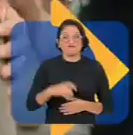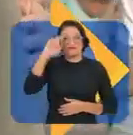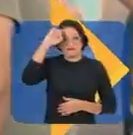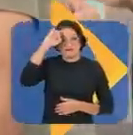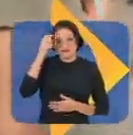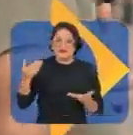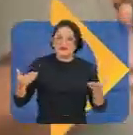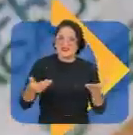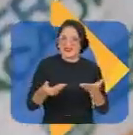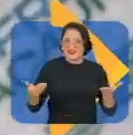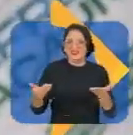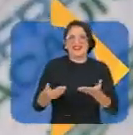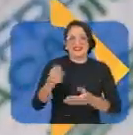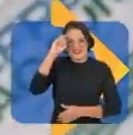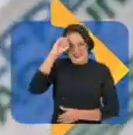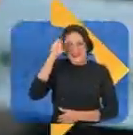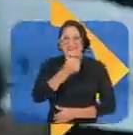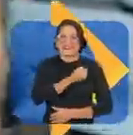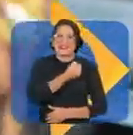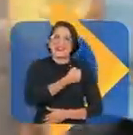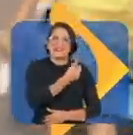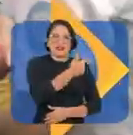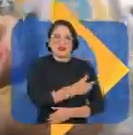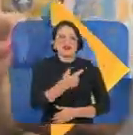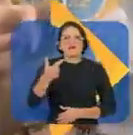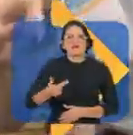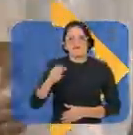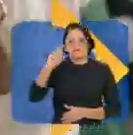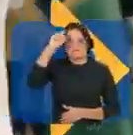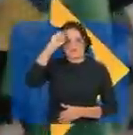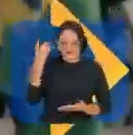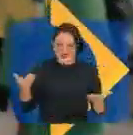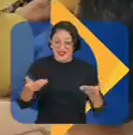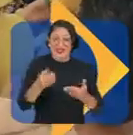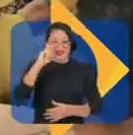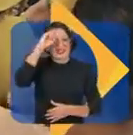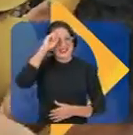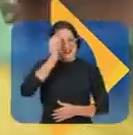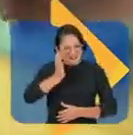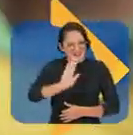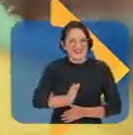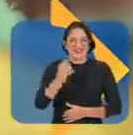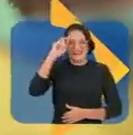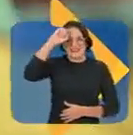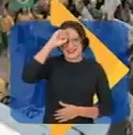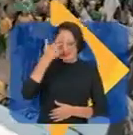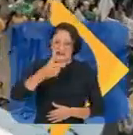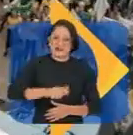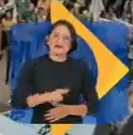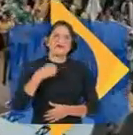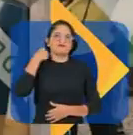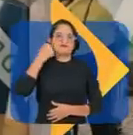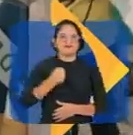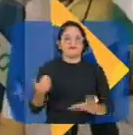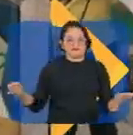Selva. É Menezes já, é Menezes já. É 2, 2, 2, é Menezes já. É Menezes já, é Menezes já.